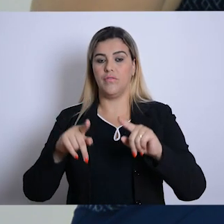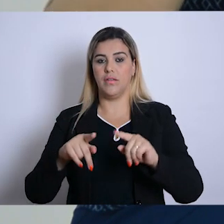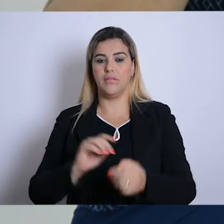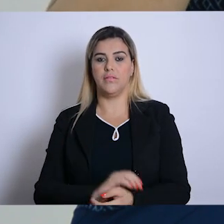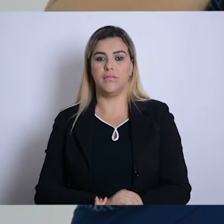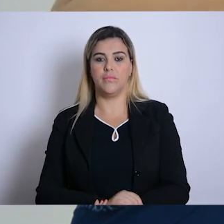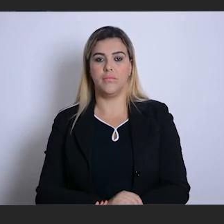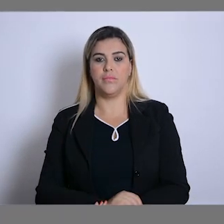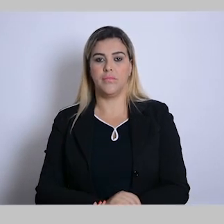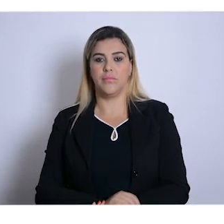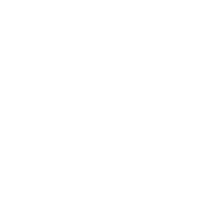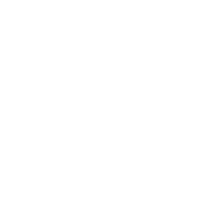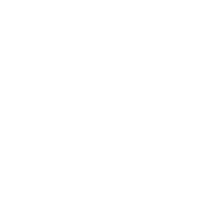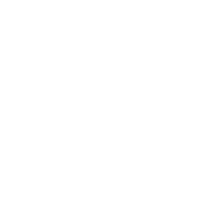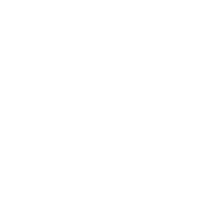perfis diferentes.